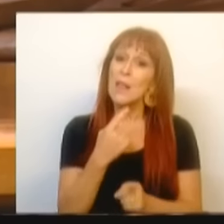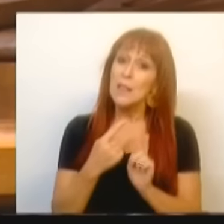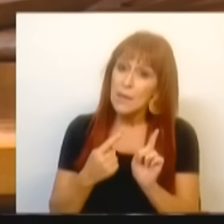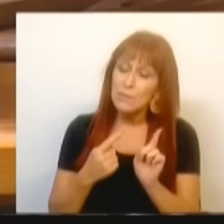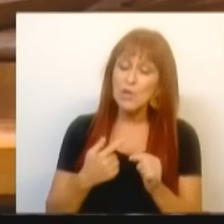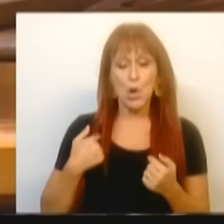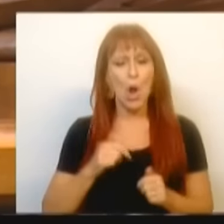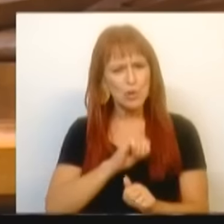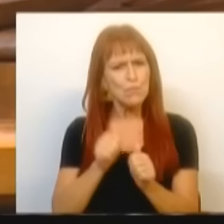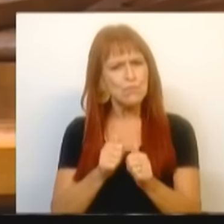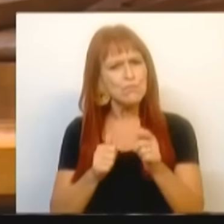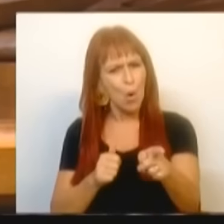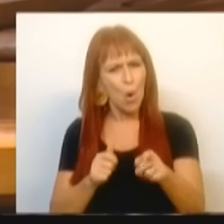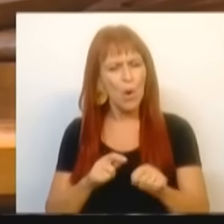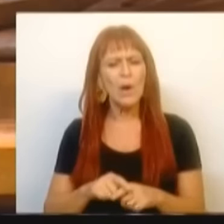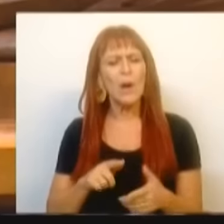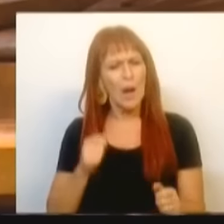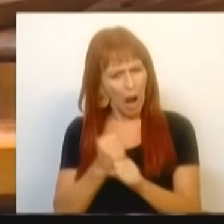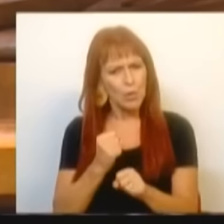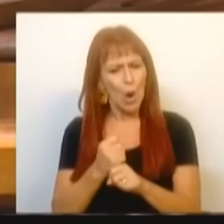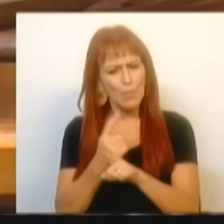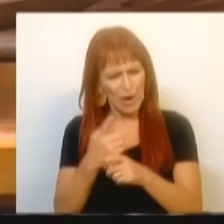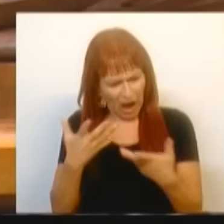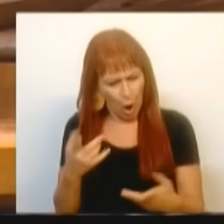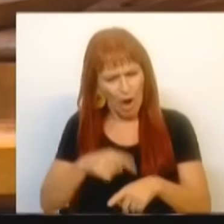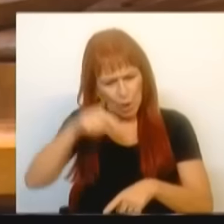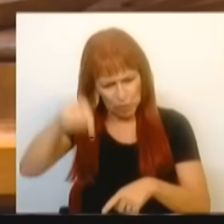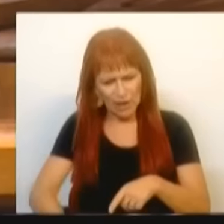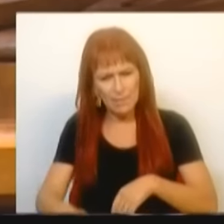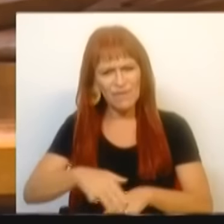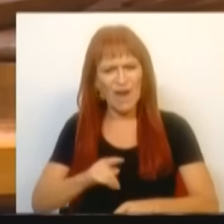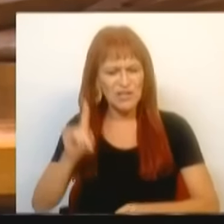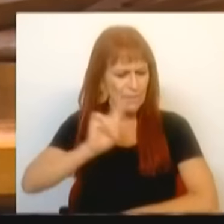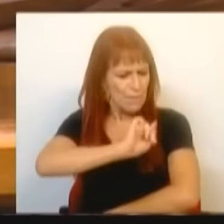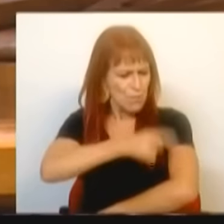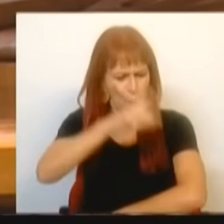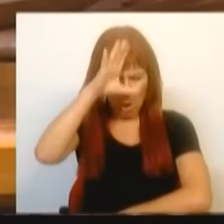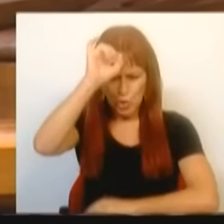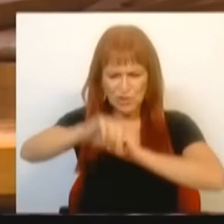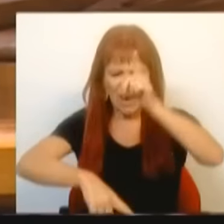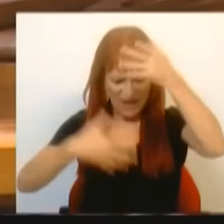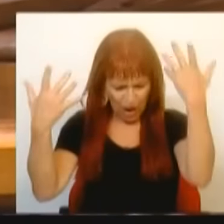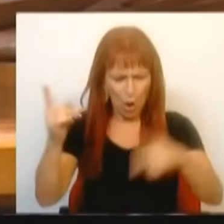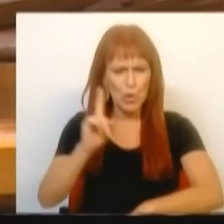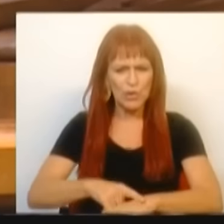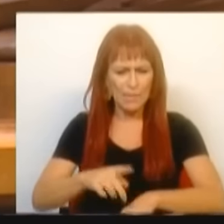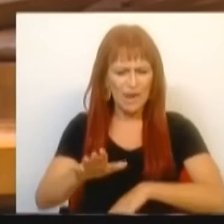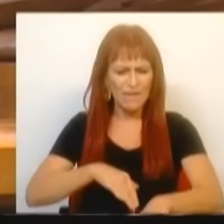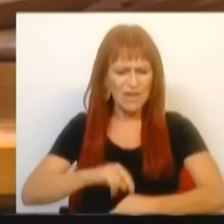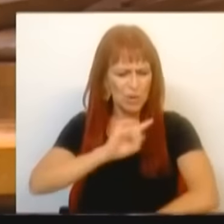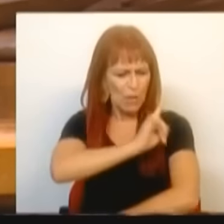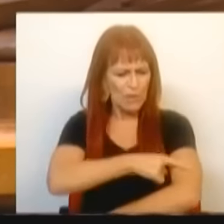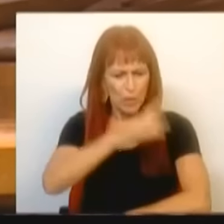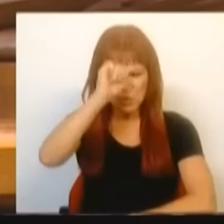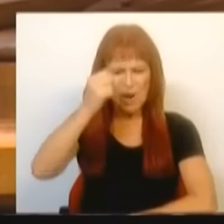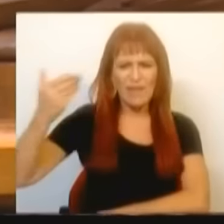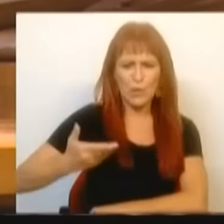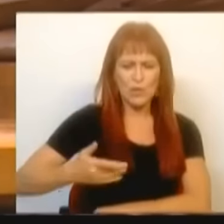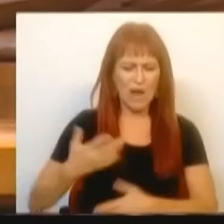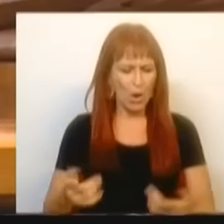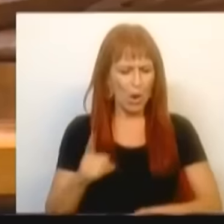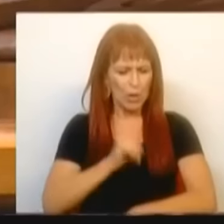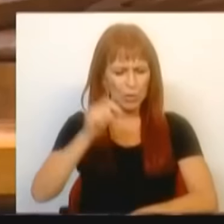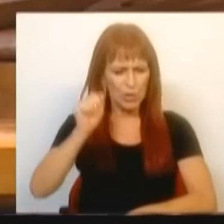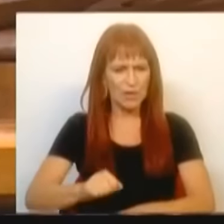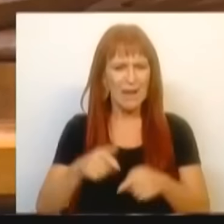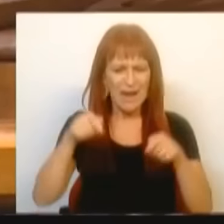estamos ao vosso lado. Atuem porque agora é o momento de fazer valer a força do Estado, agora é o momento de fazer valer a força do Estado de Direito, agora é o momento